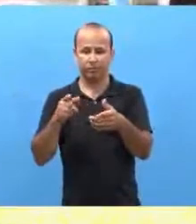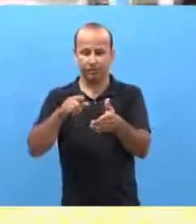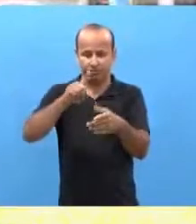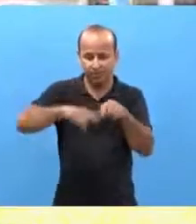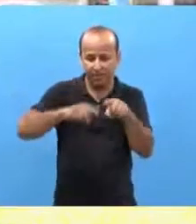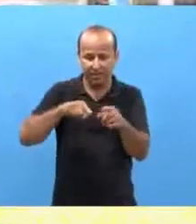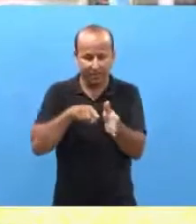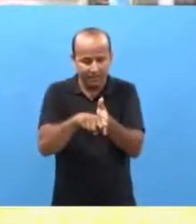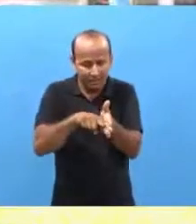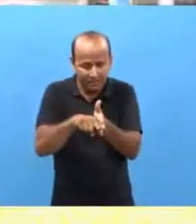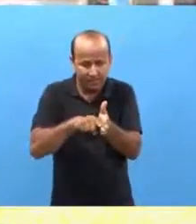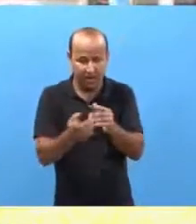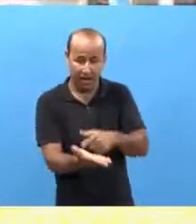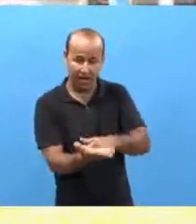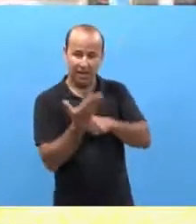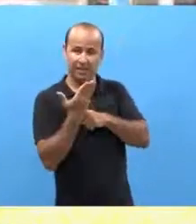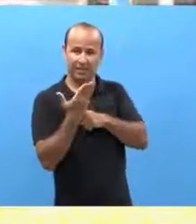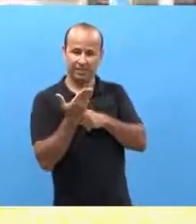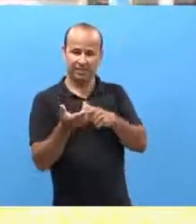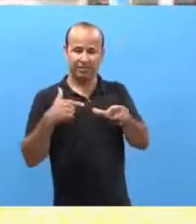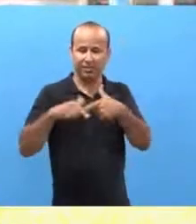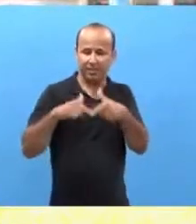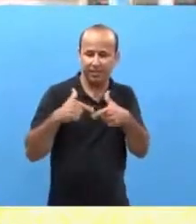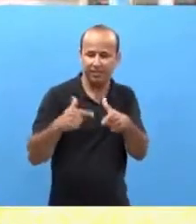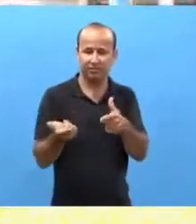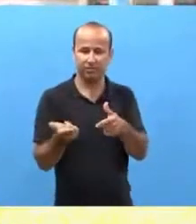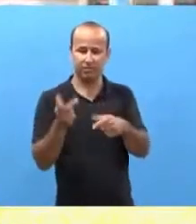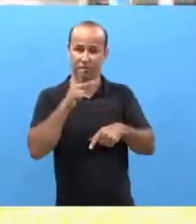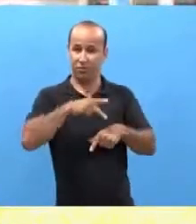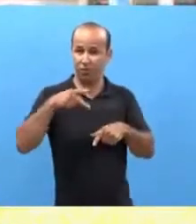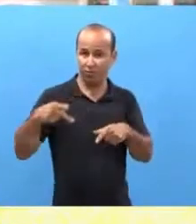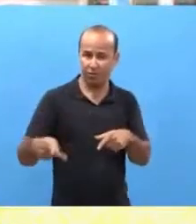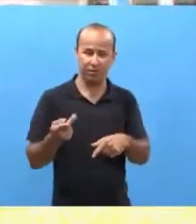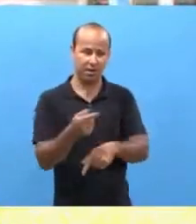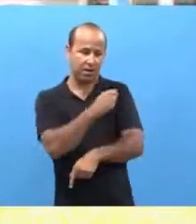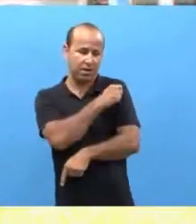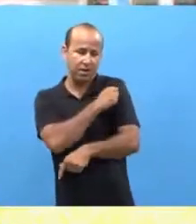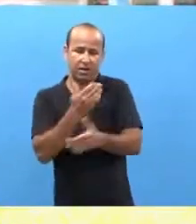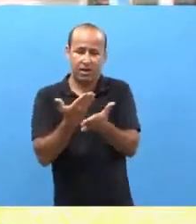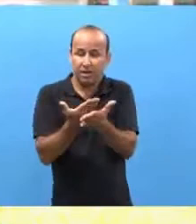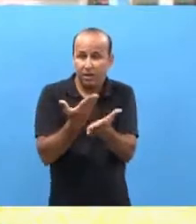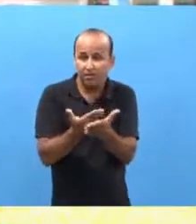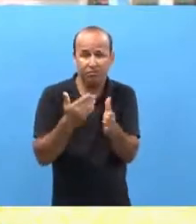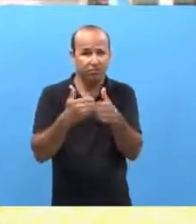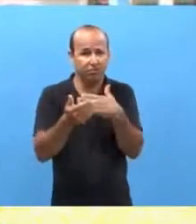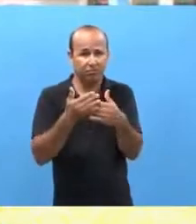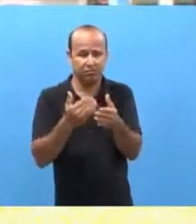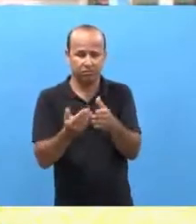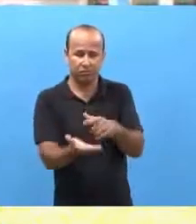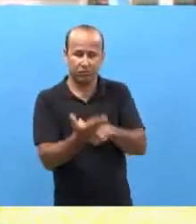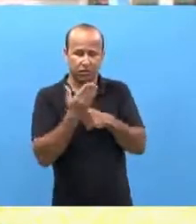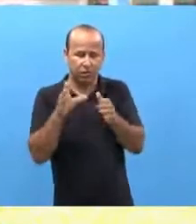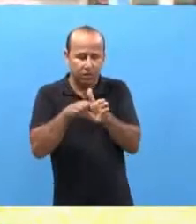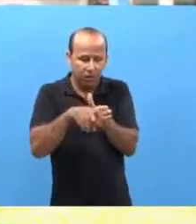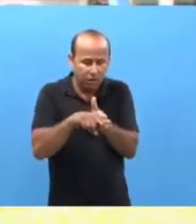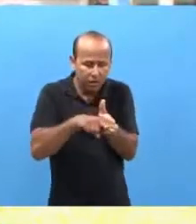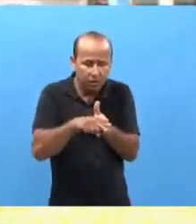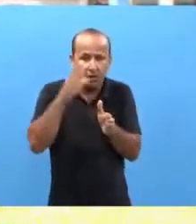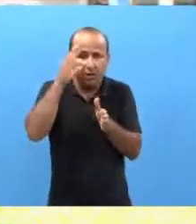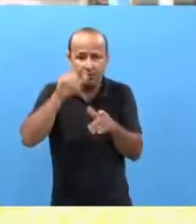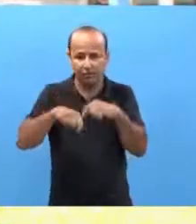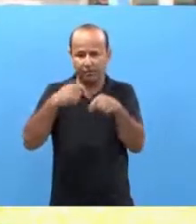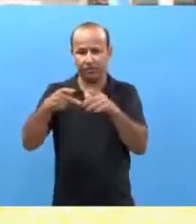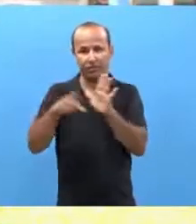ouvinte como a comunidade surda, terão um material de pesquisa para o trabalho deles, para os professores, para os